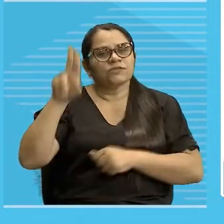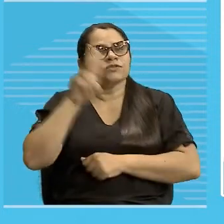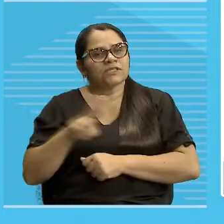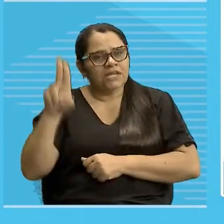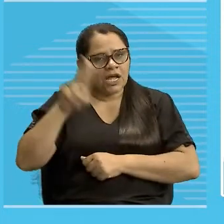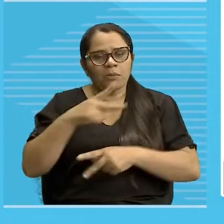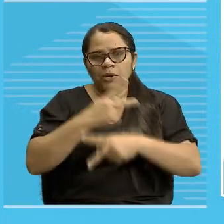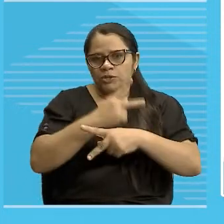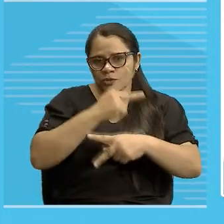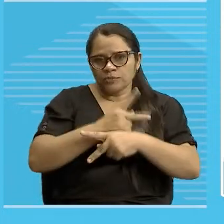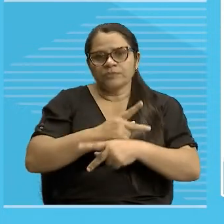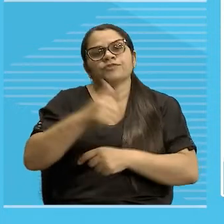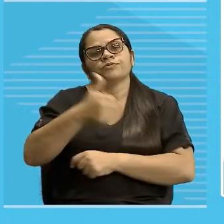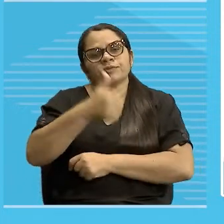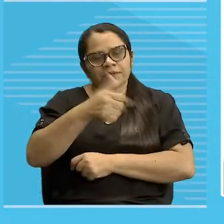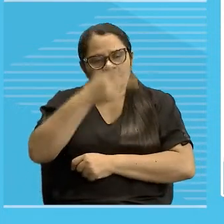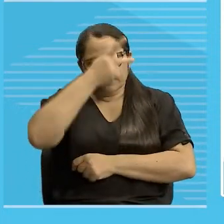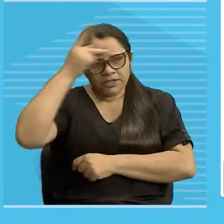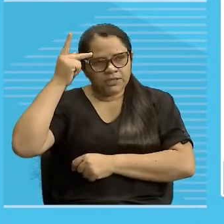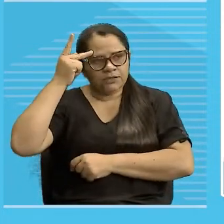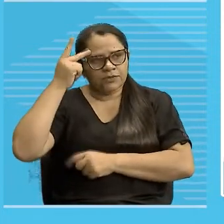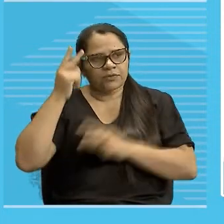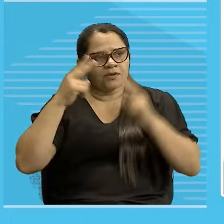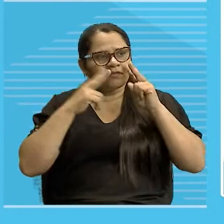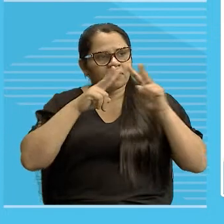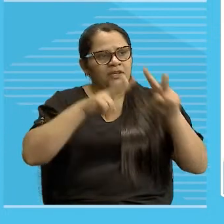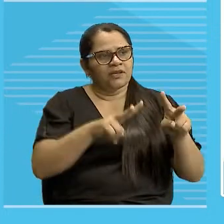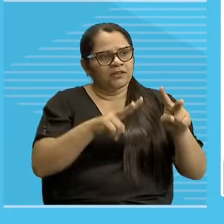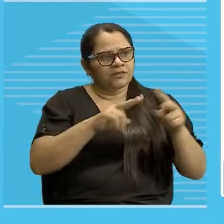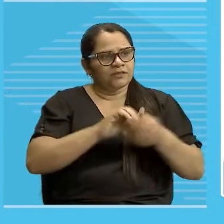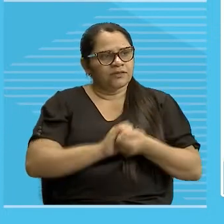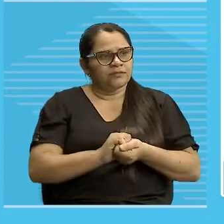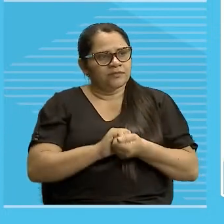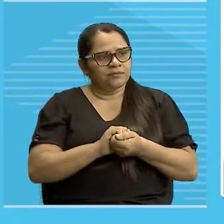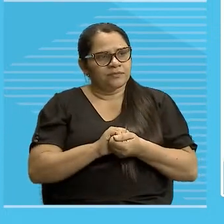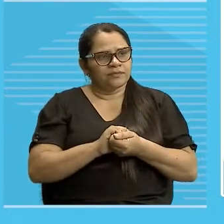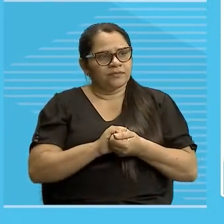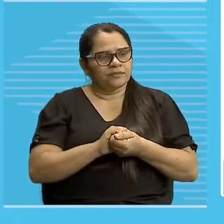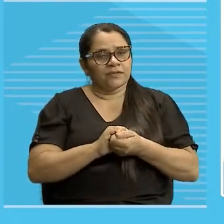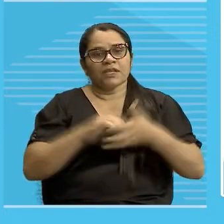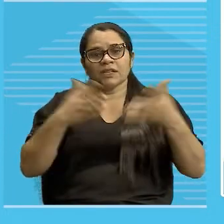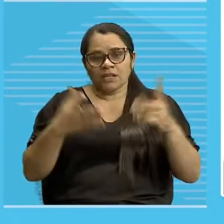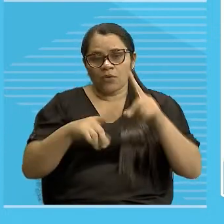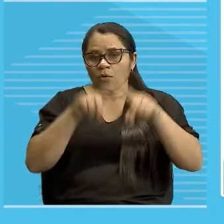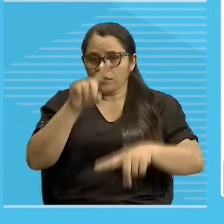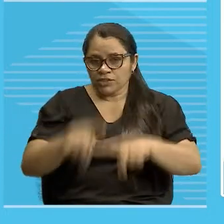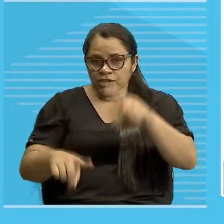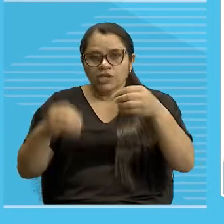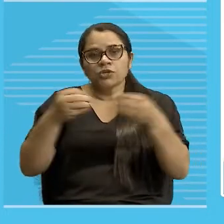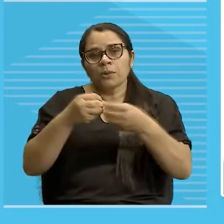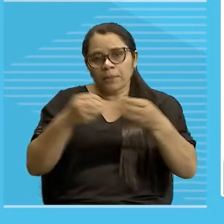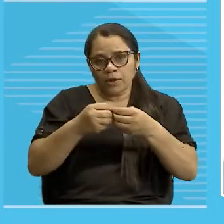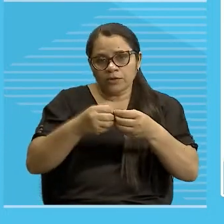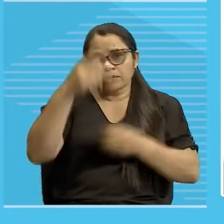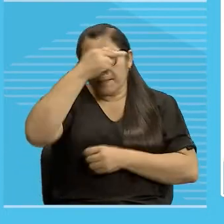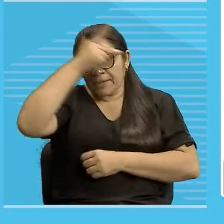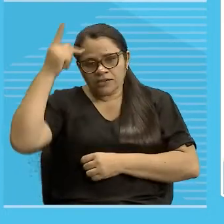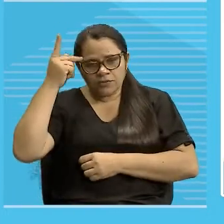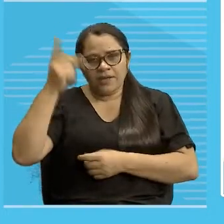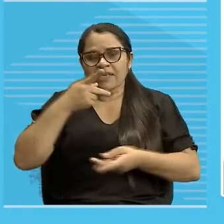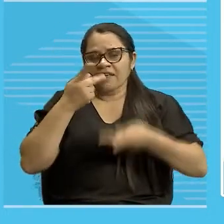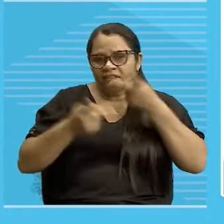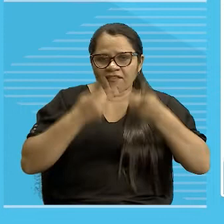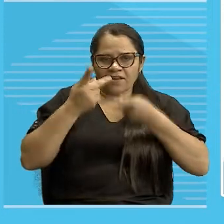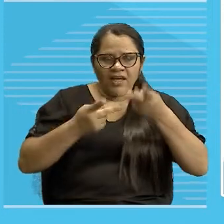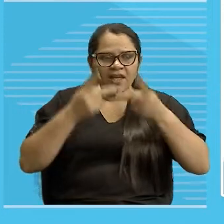Então, tá bem claro aqui, ó, vamos colocar aqui o ser está próximo ao locutor, então, eu vou colocar o objeto, vamos